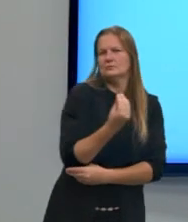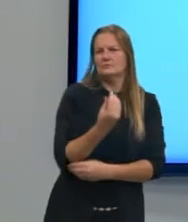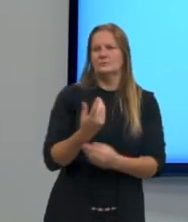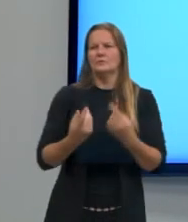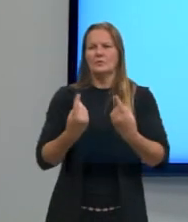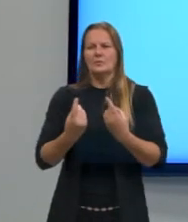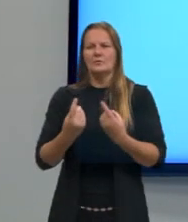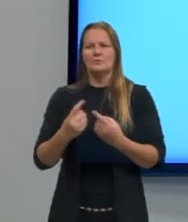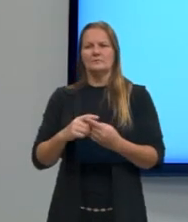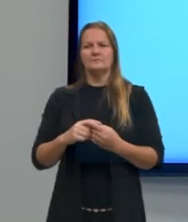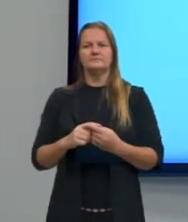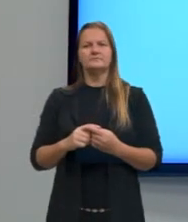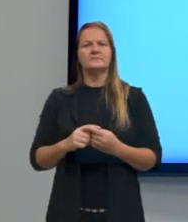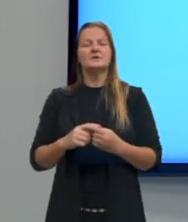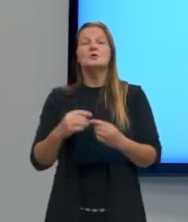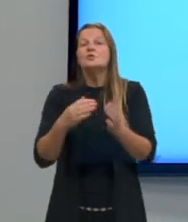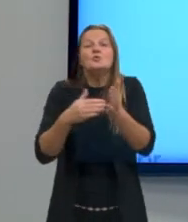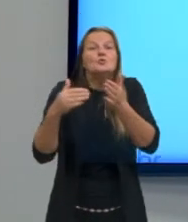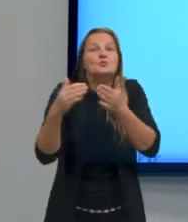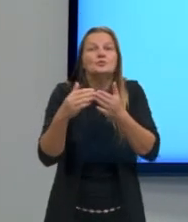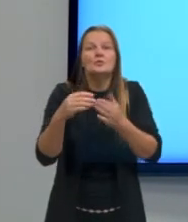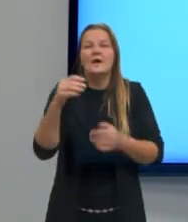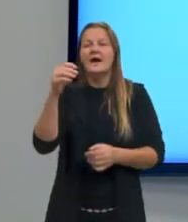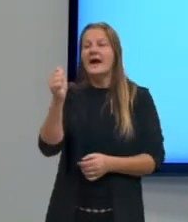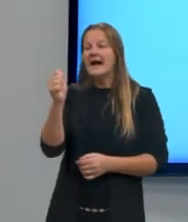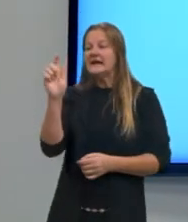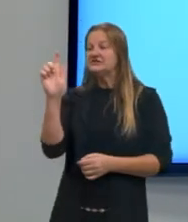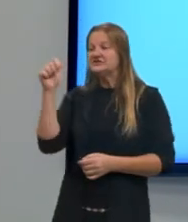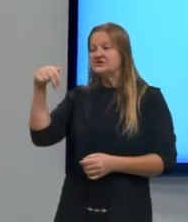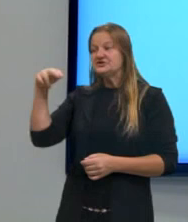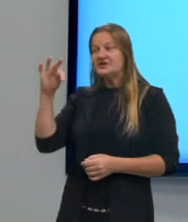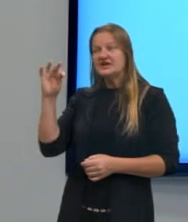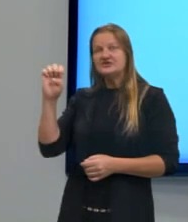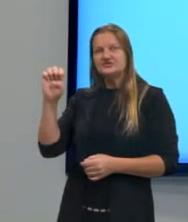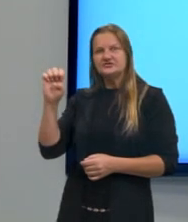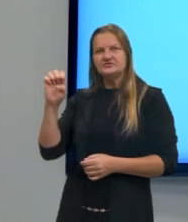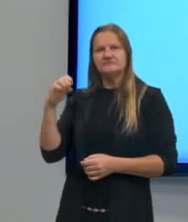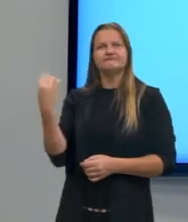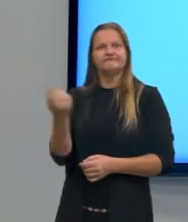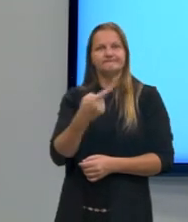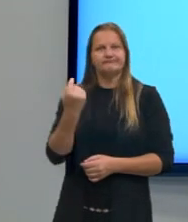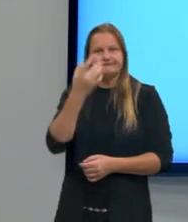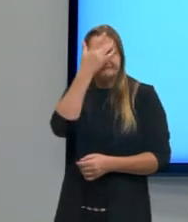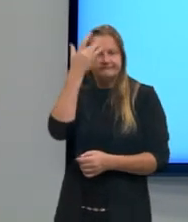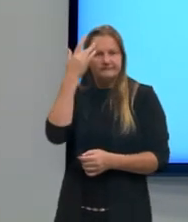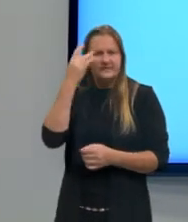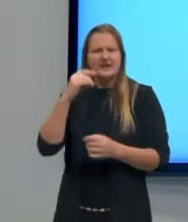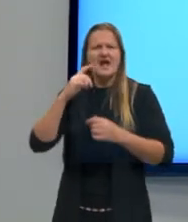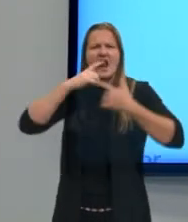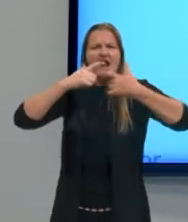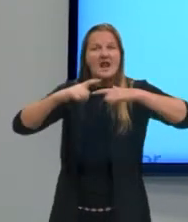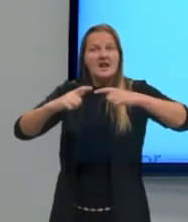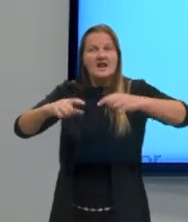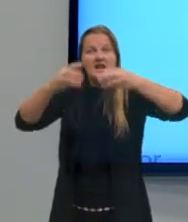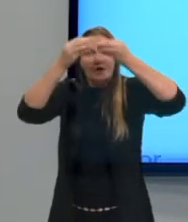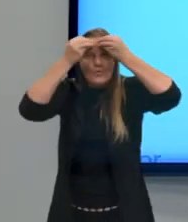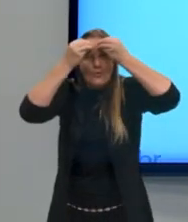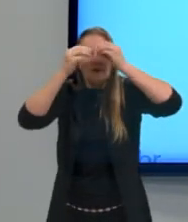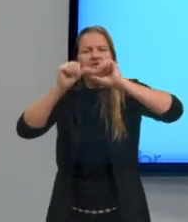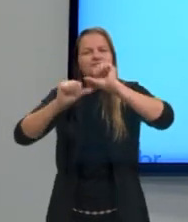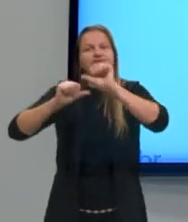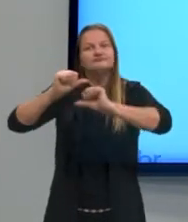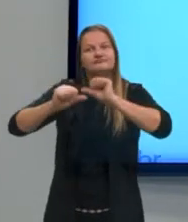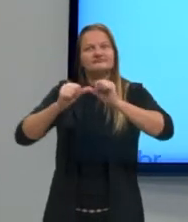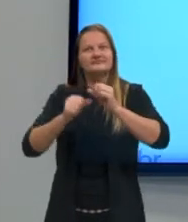Tudo é a gente. A própria linguagem corrente vai se renovando e a